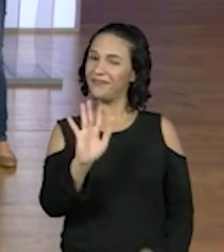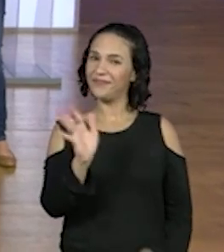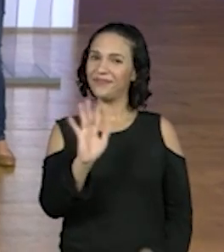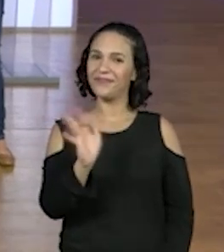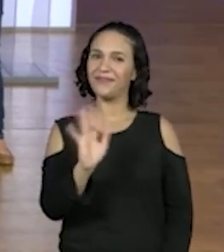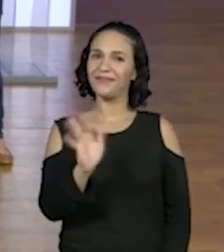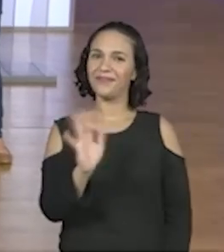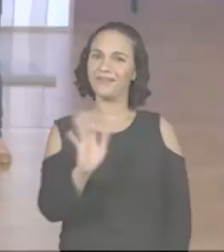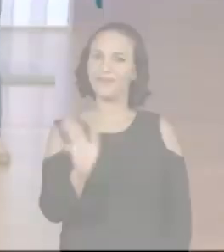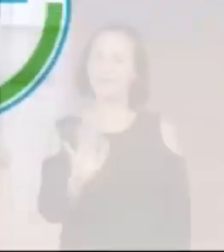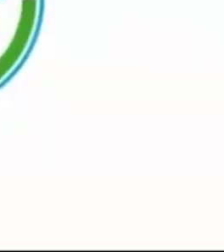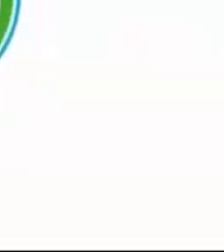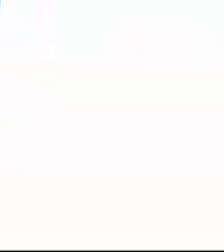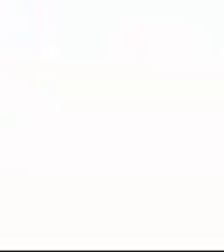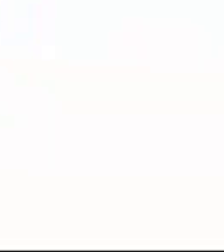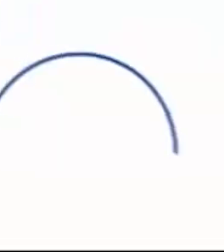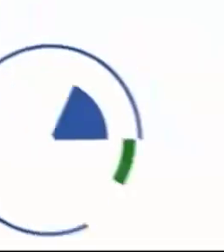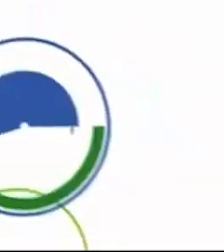pessoal.